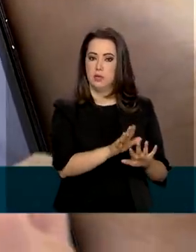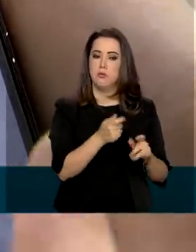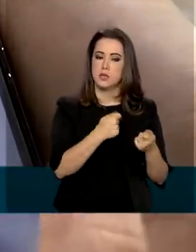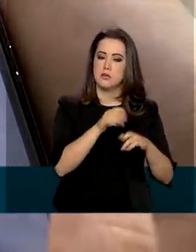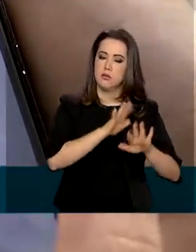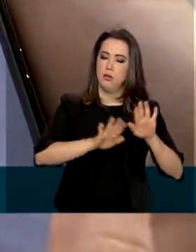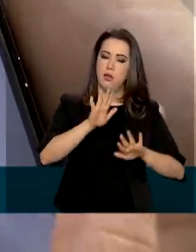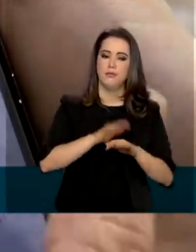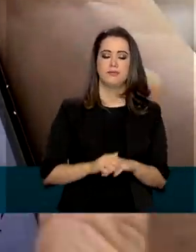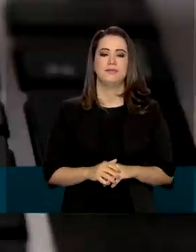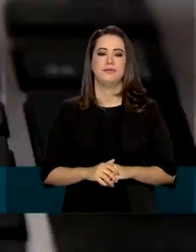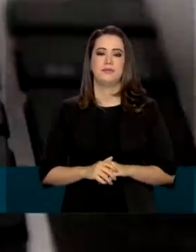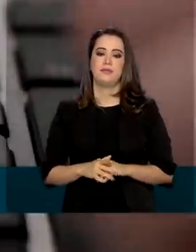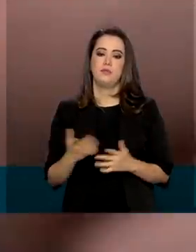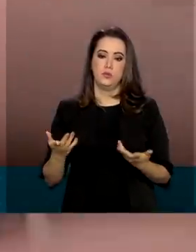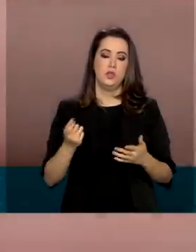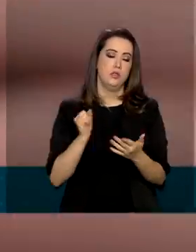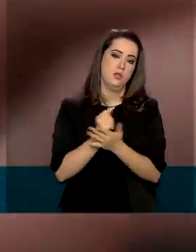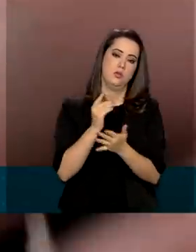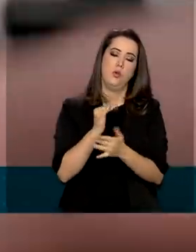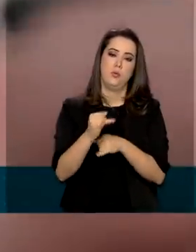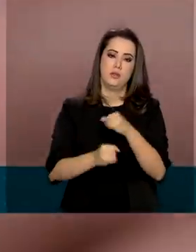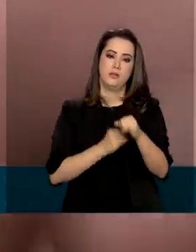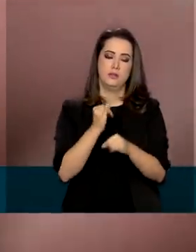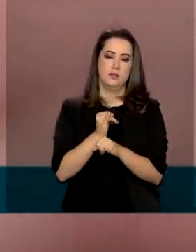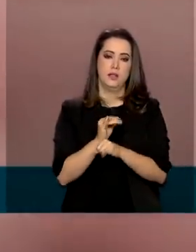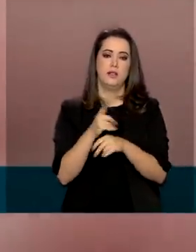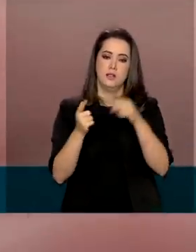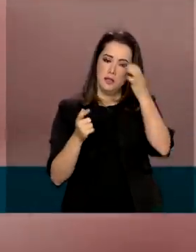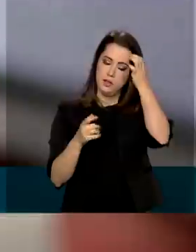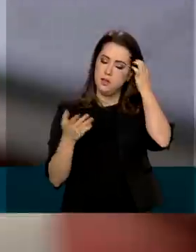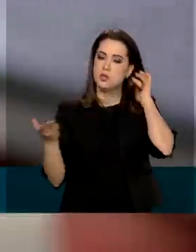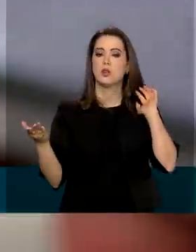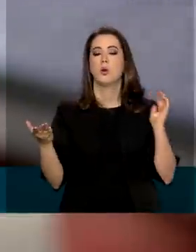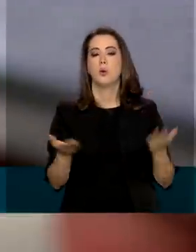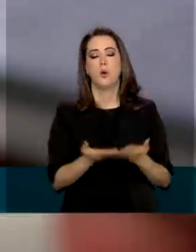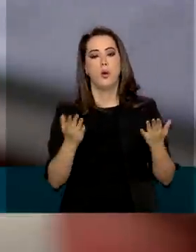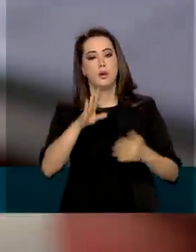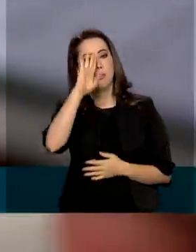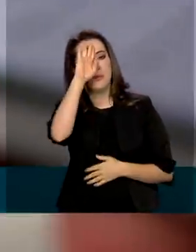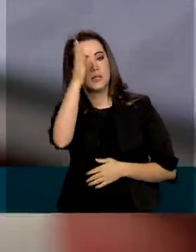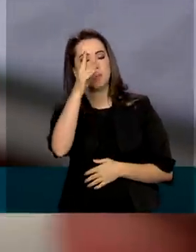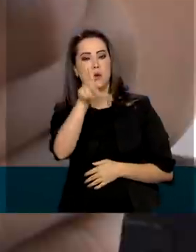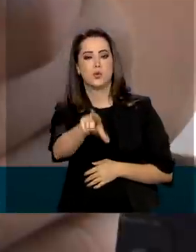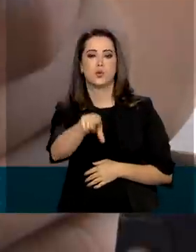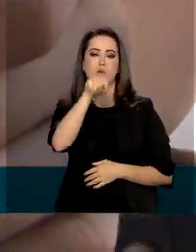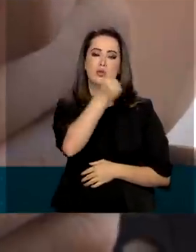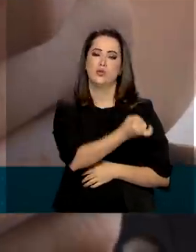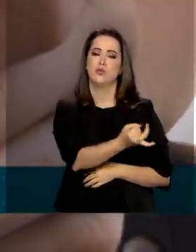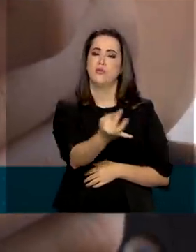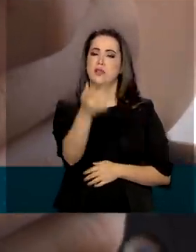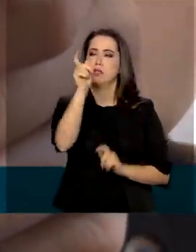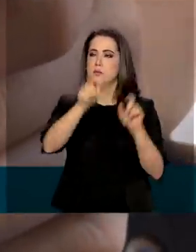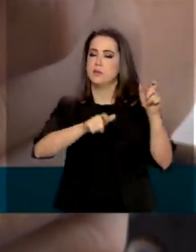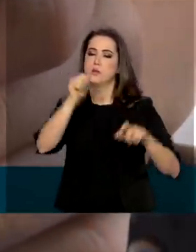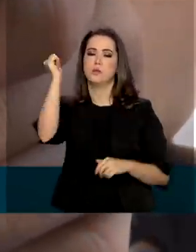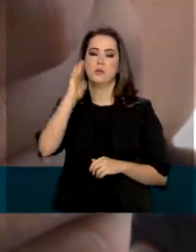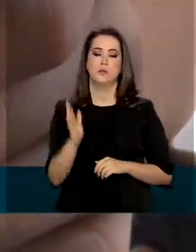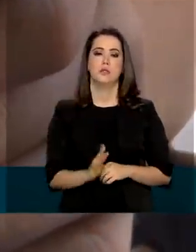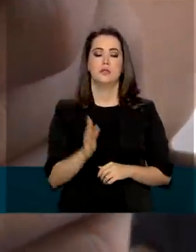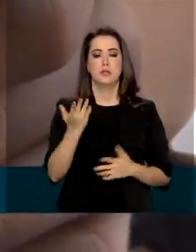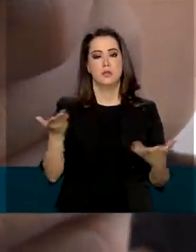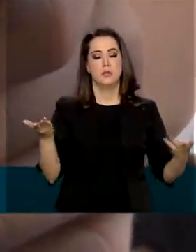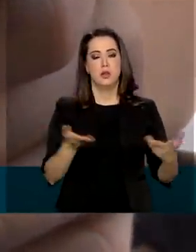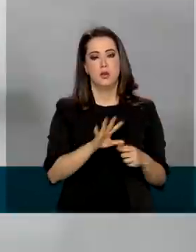As compras pela internet deixaram de ser apenas mais uma opção e viraram a principal escolha de muitos brasileiros. E a